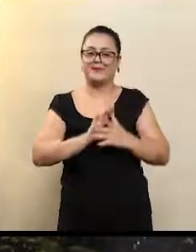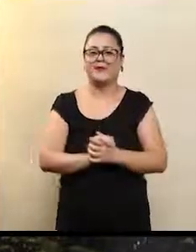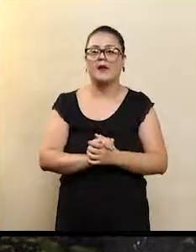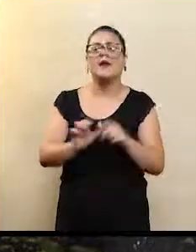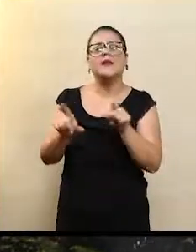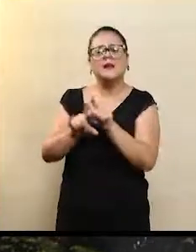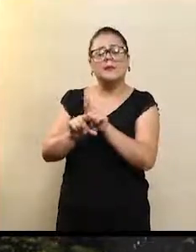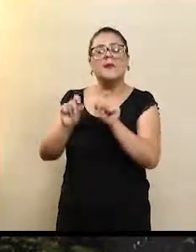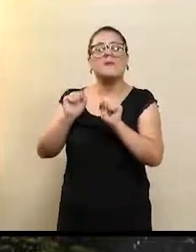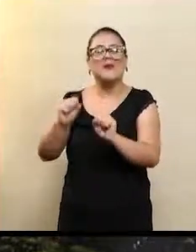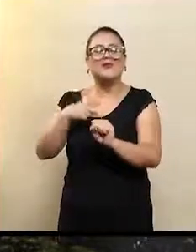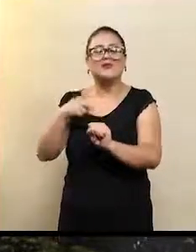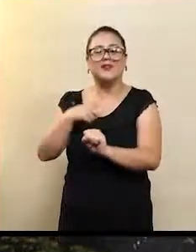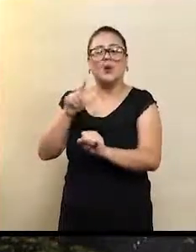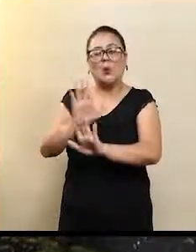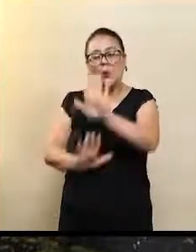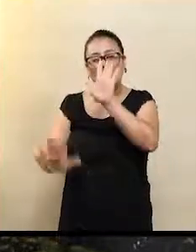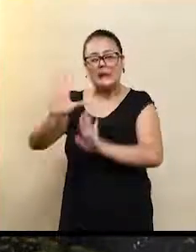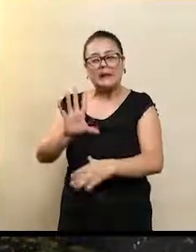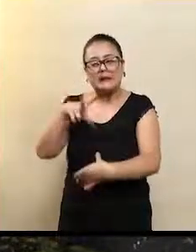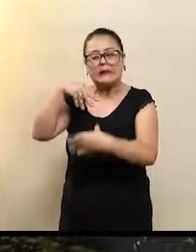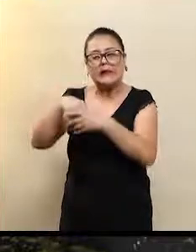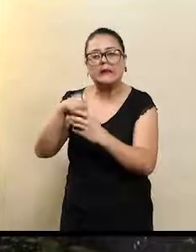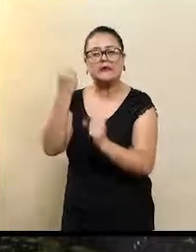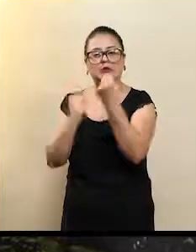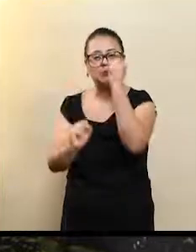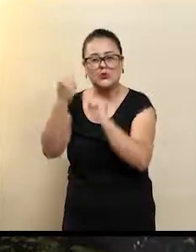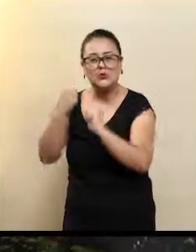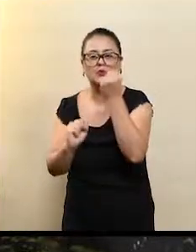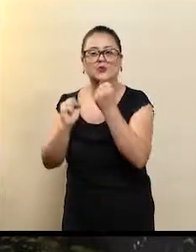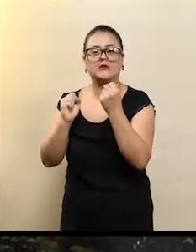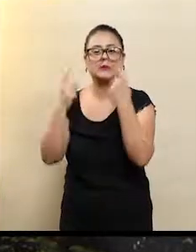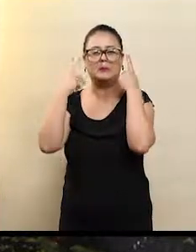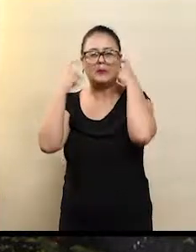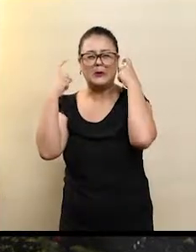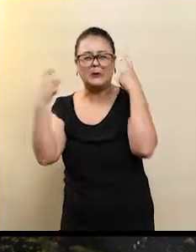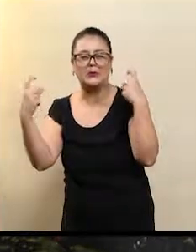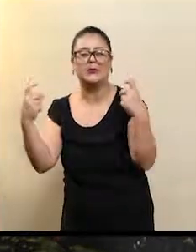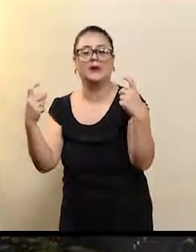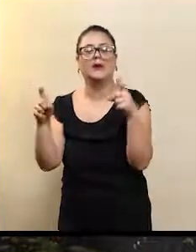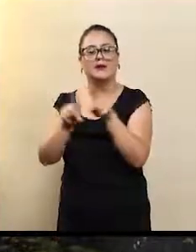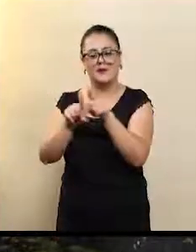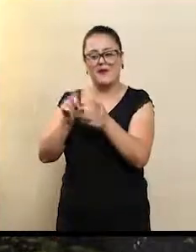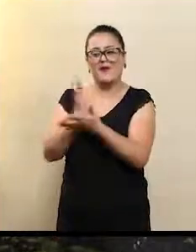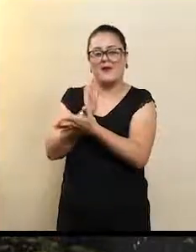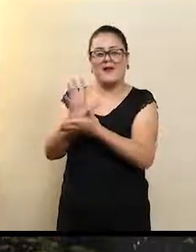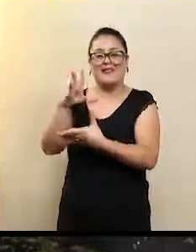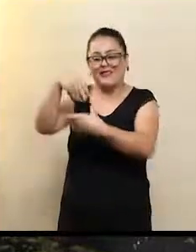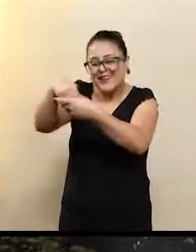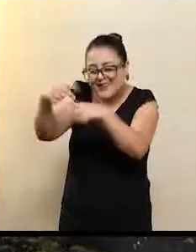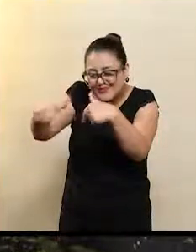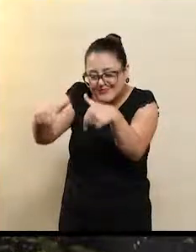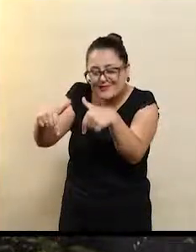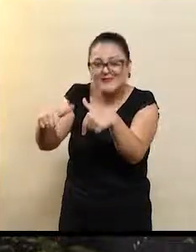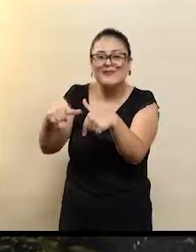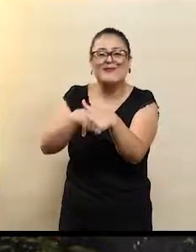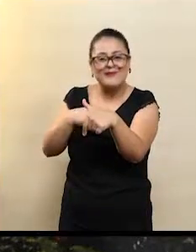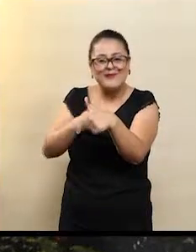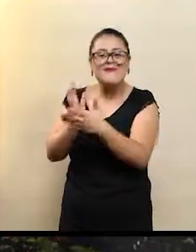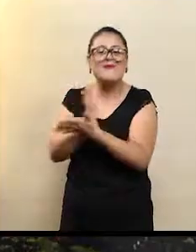induzida por ruído nas indústrias, enfim, em aspectos ocupacionais, que existem programas para